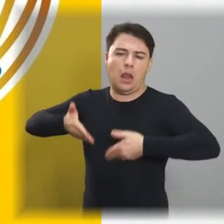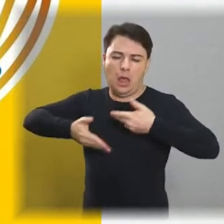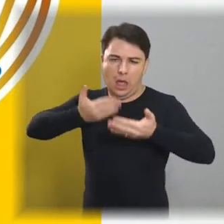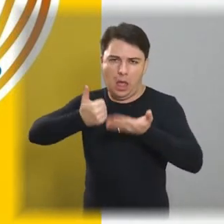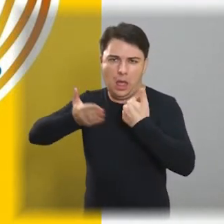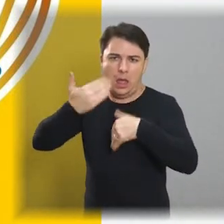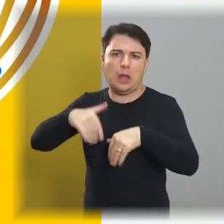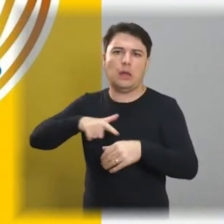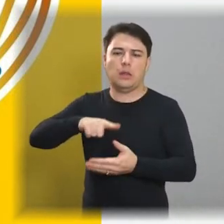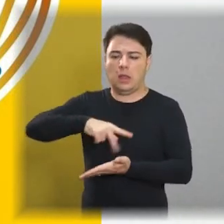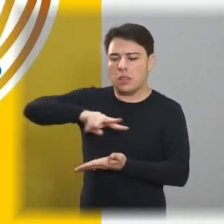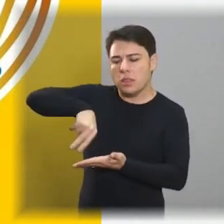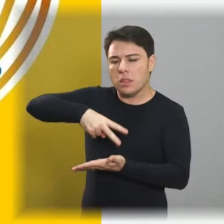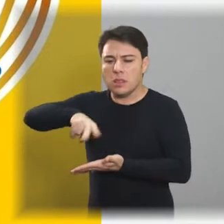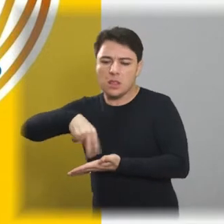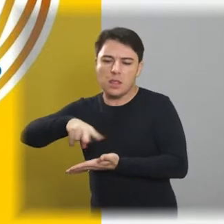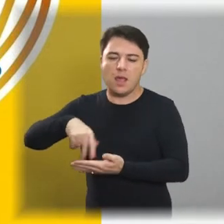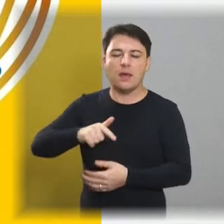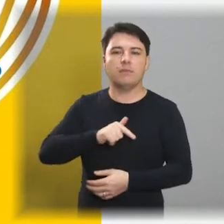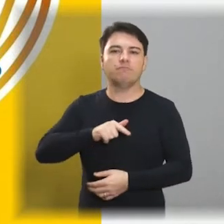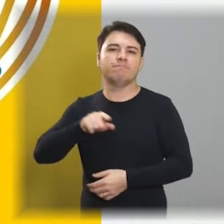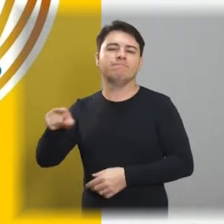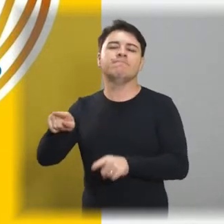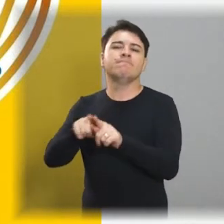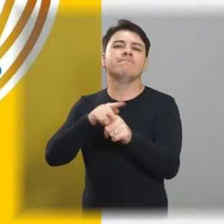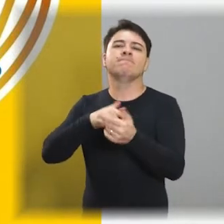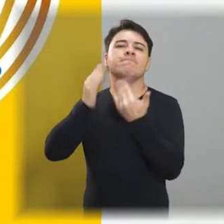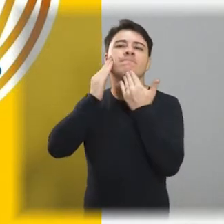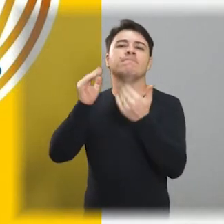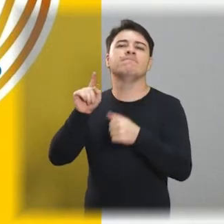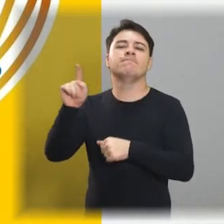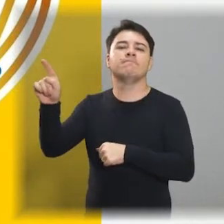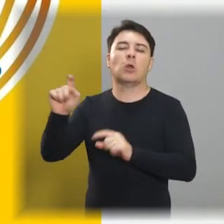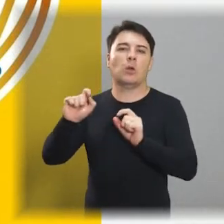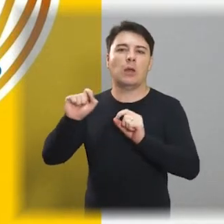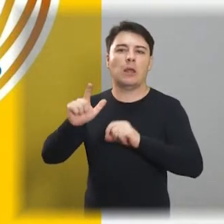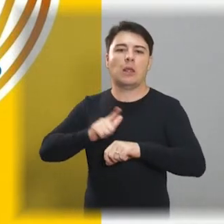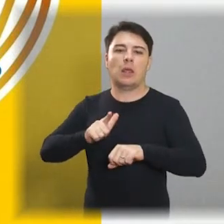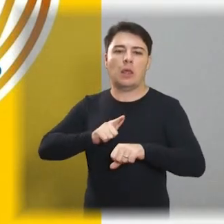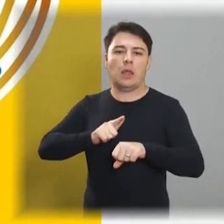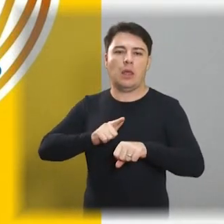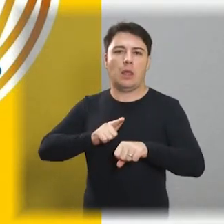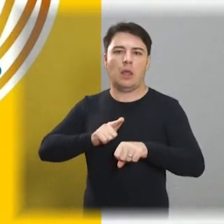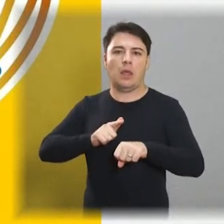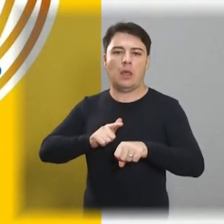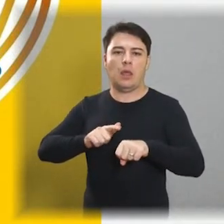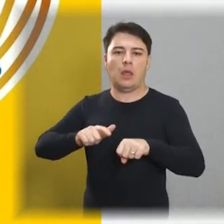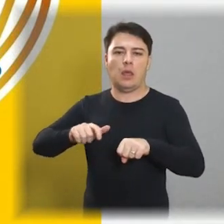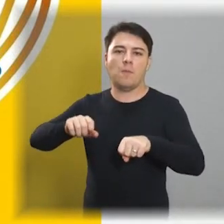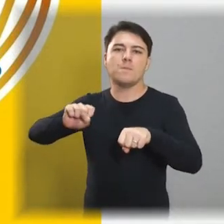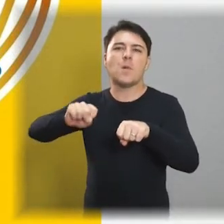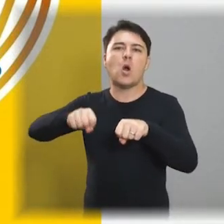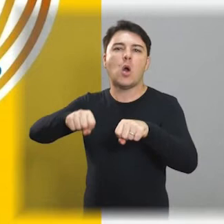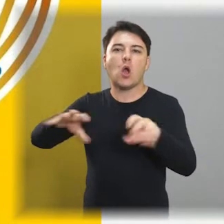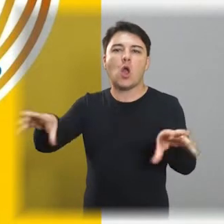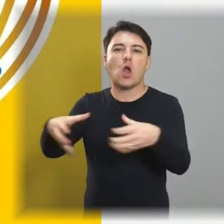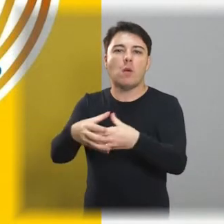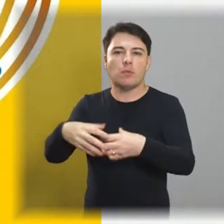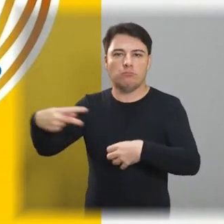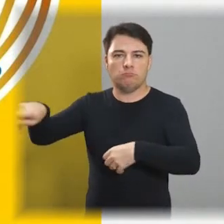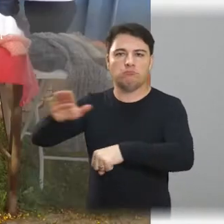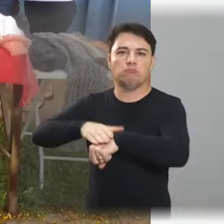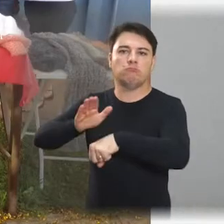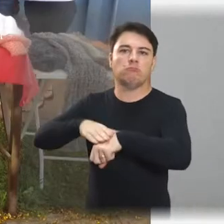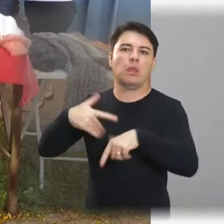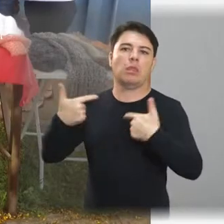dança, zumba, até a presença, quero agradecer a presença dos motoqueiros místicos do asfalto, que faz um belo